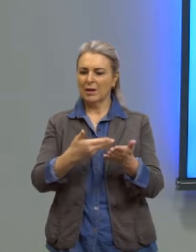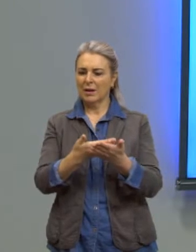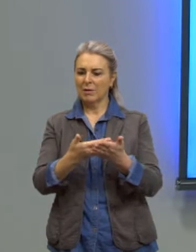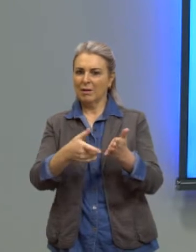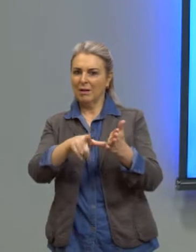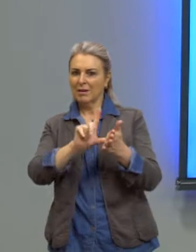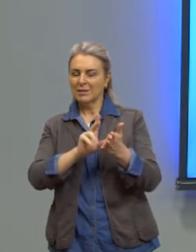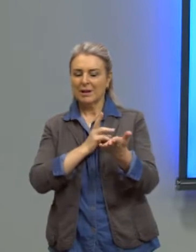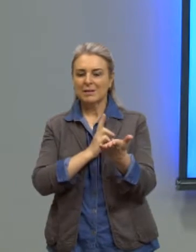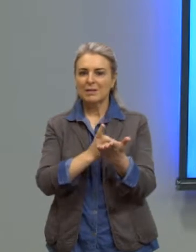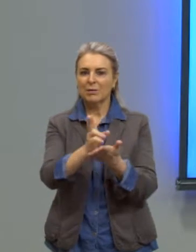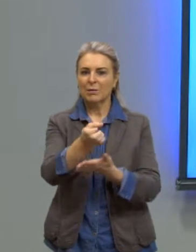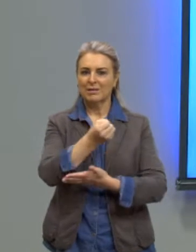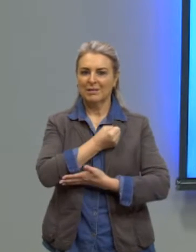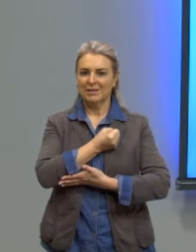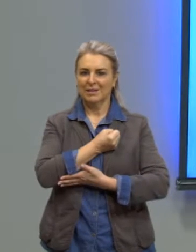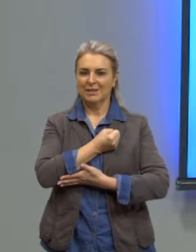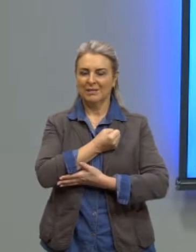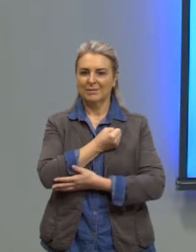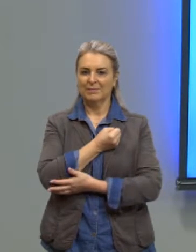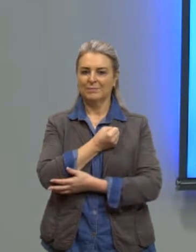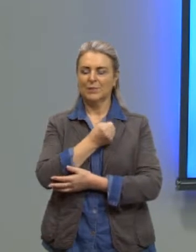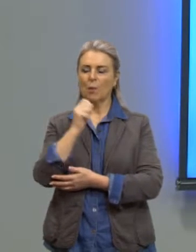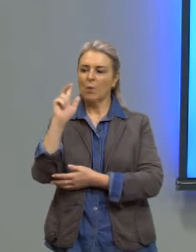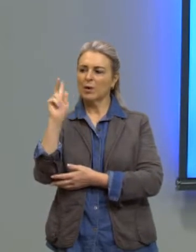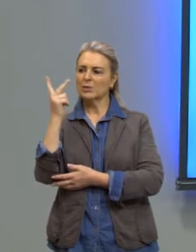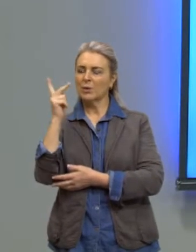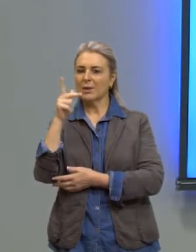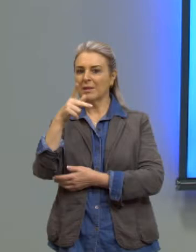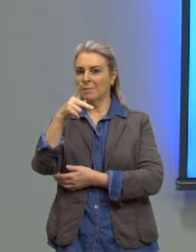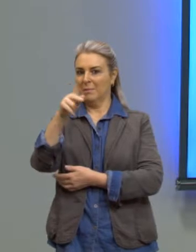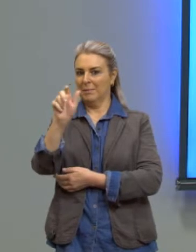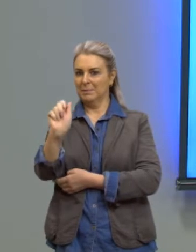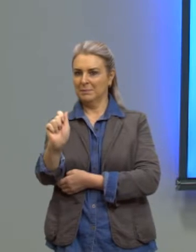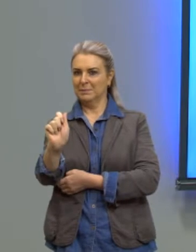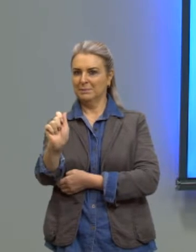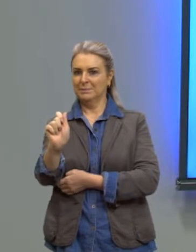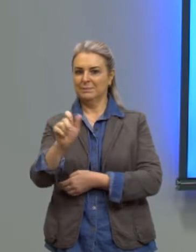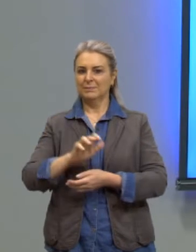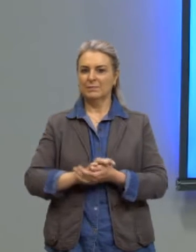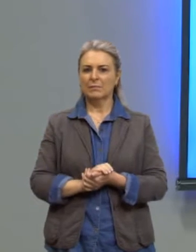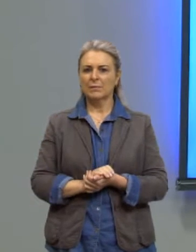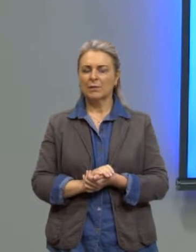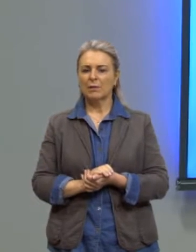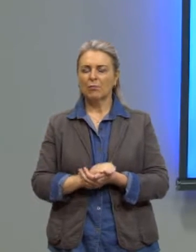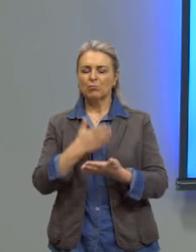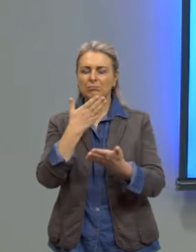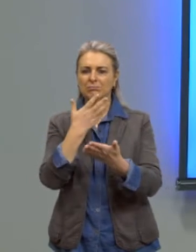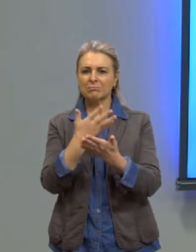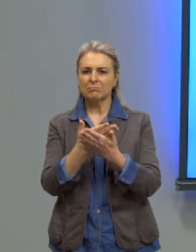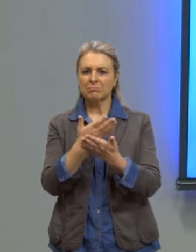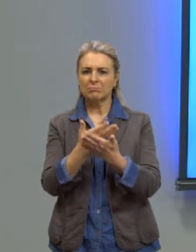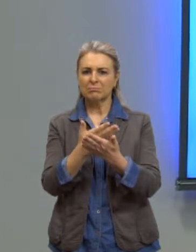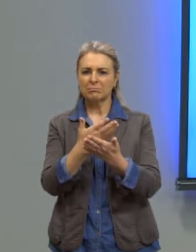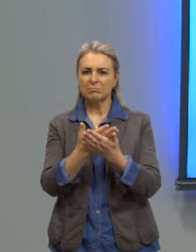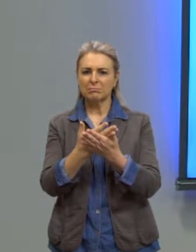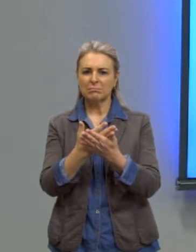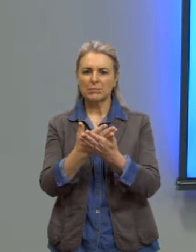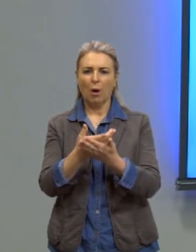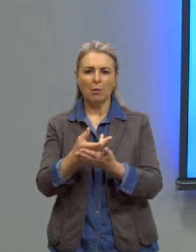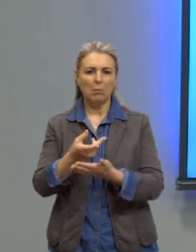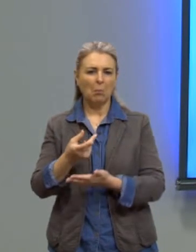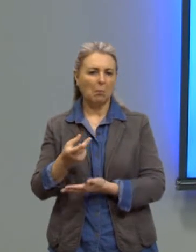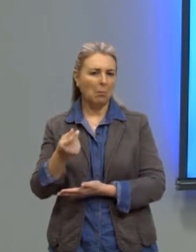Então, essa história das progressões aritméticas, elas foram estudadas desde muito